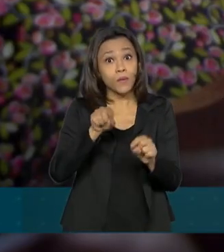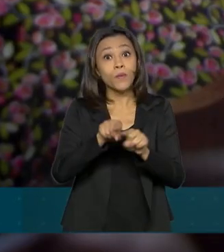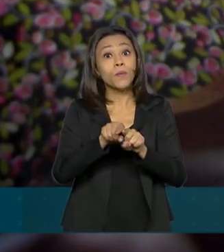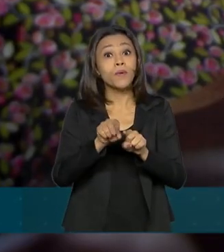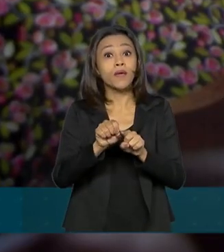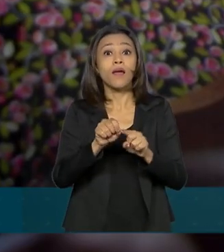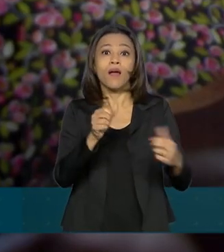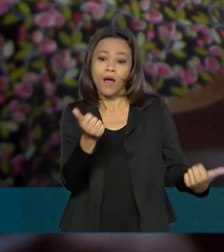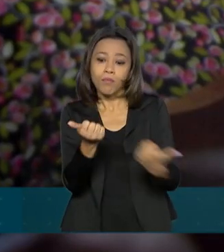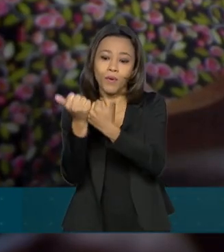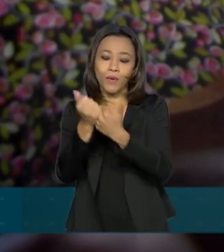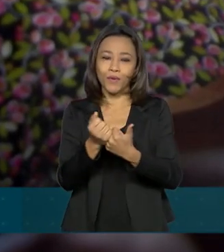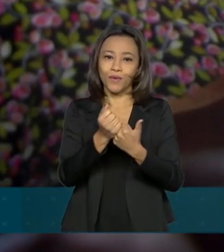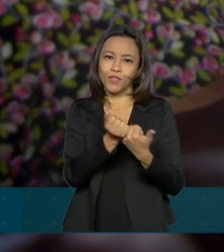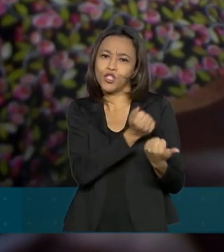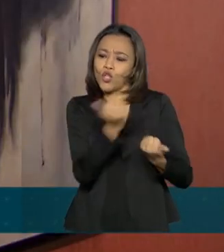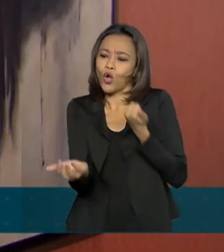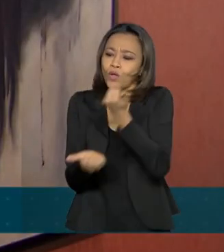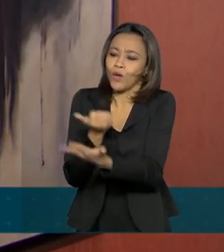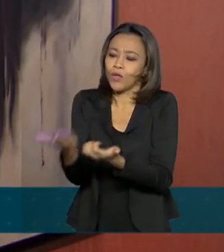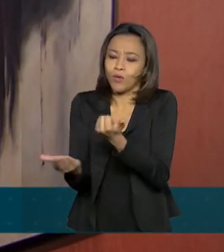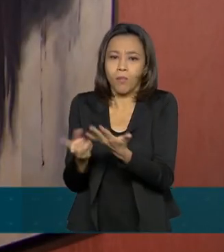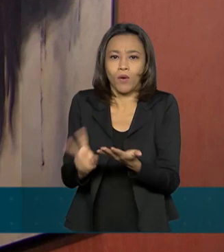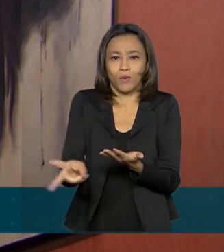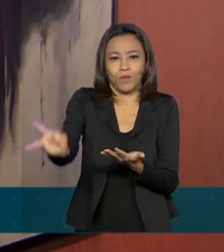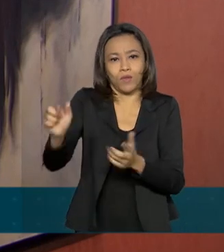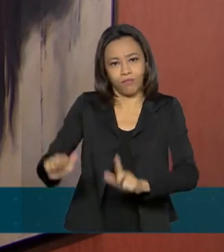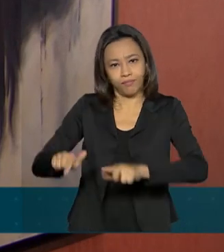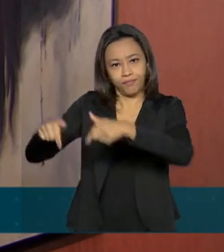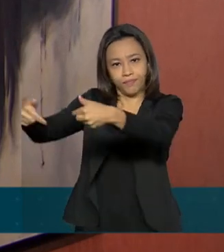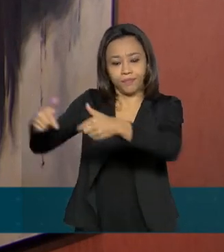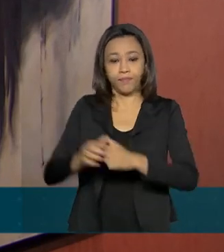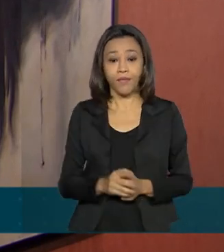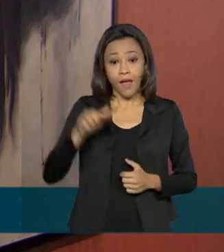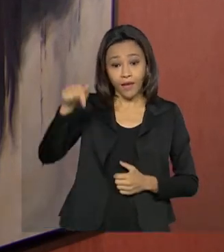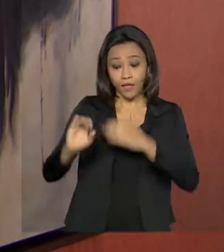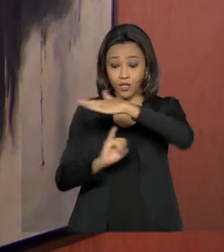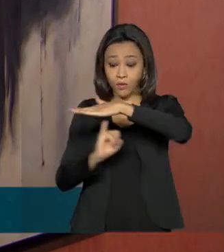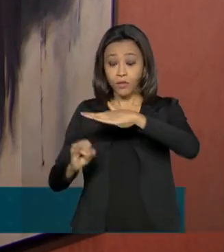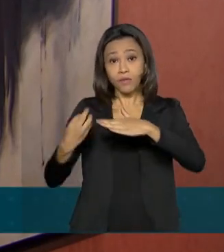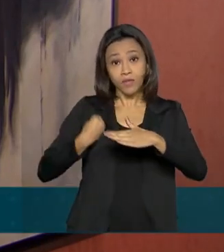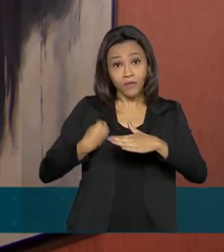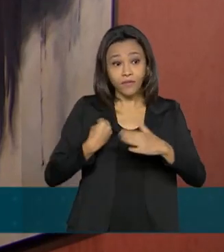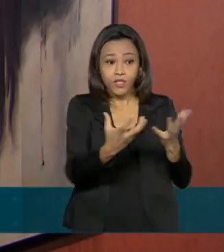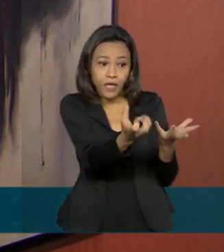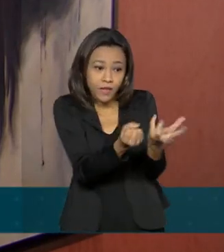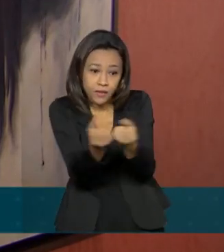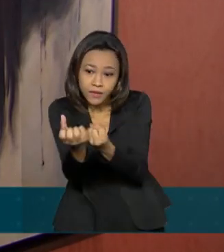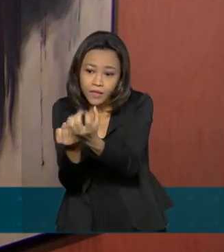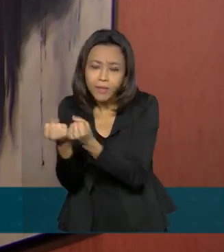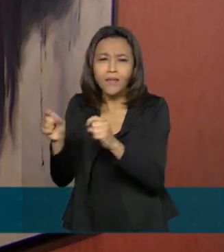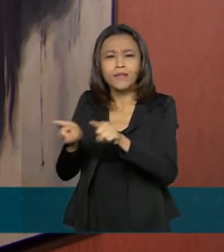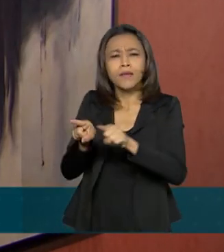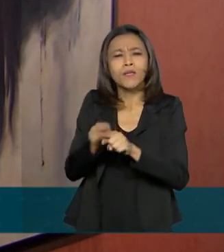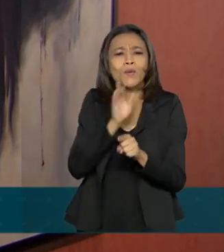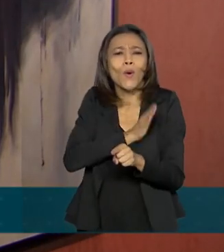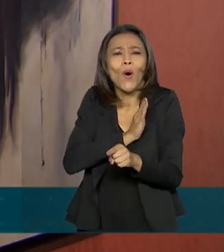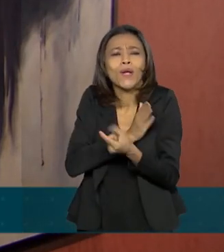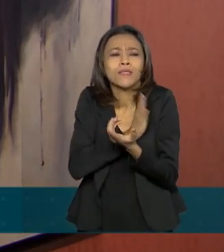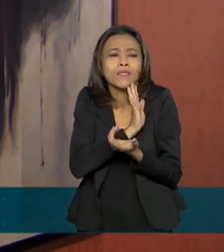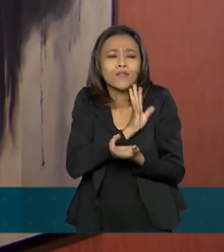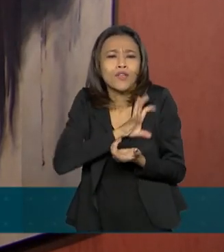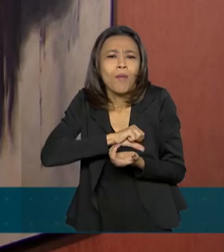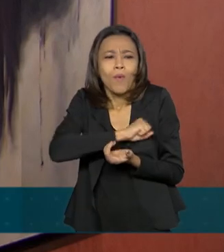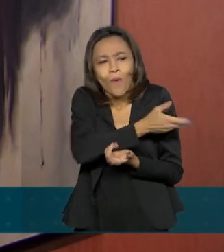a ajuda de doações para sobreviver. É uma instituição que vive da doação e do coração amoroso das